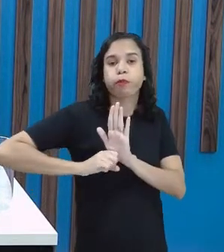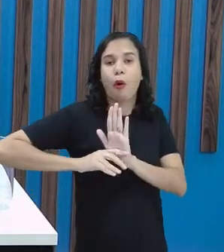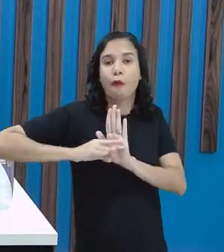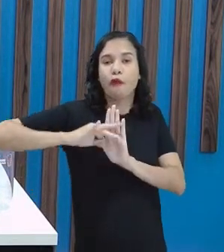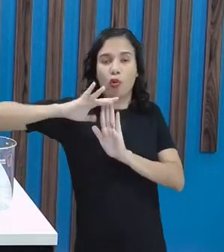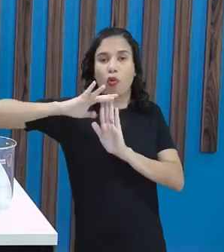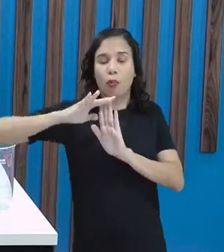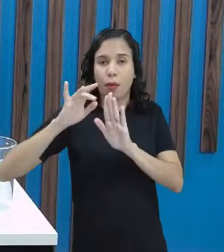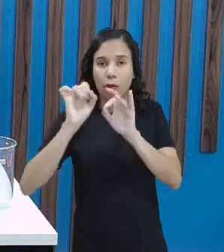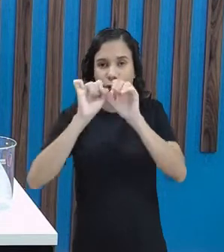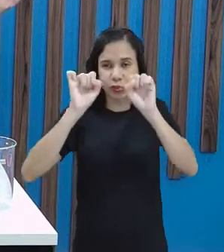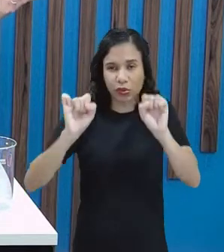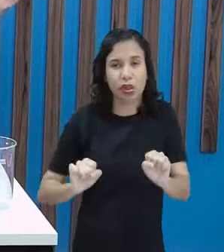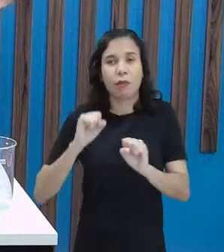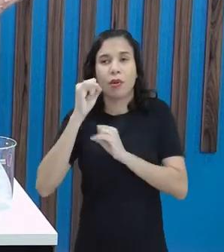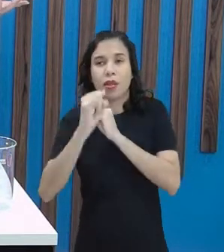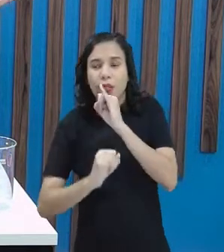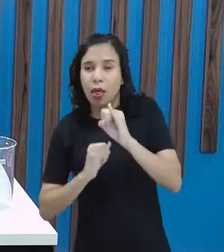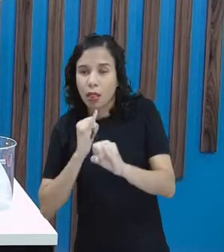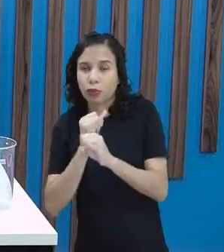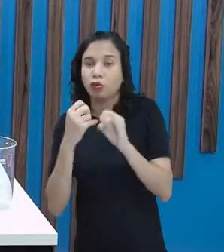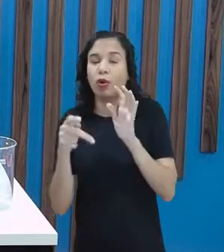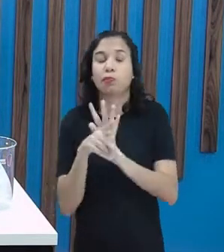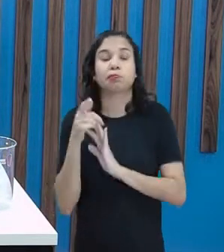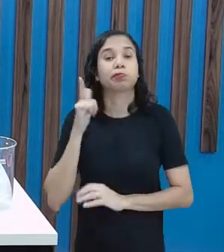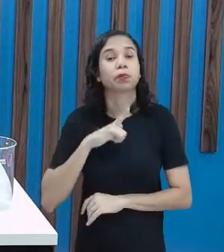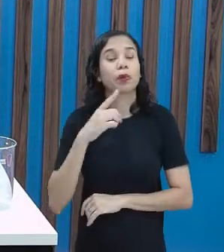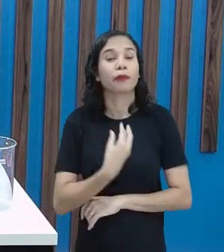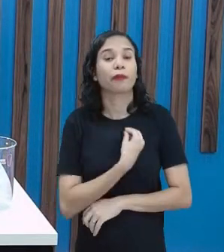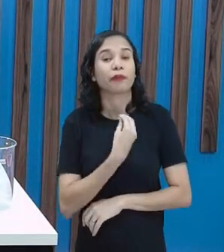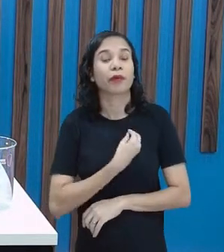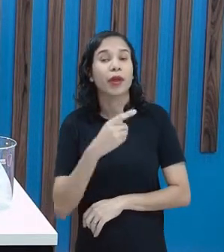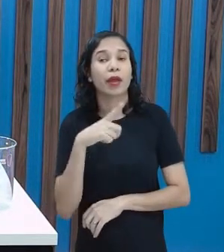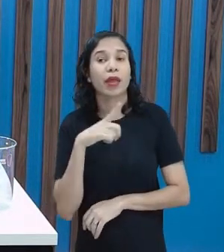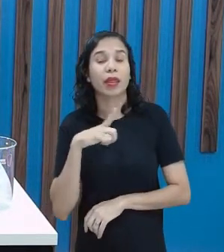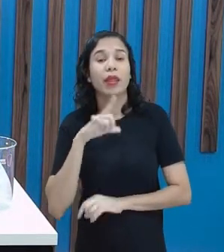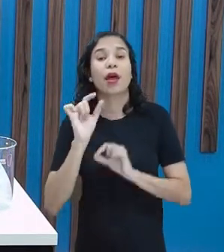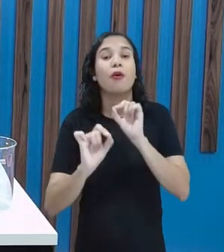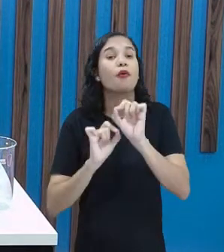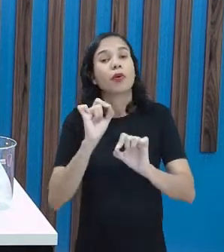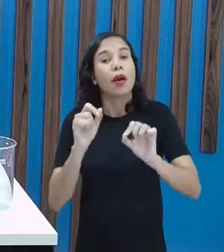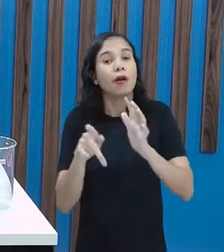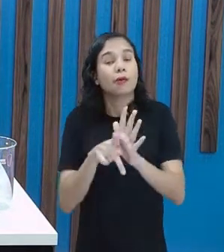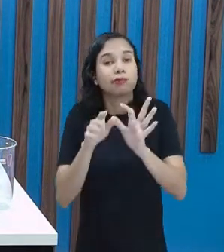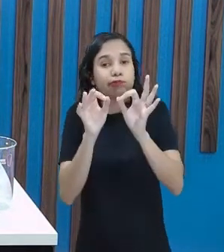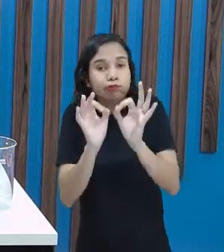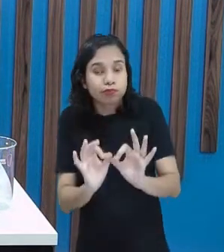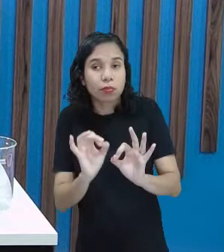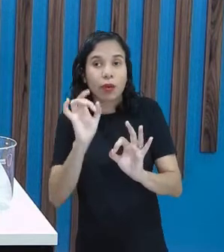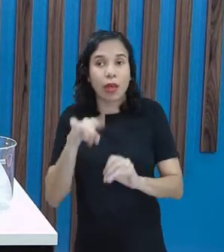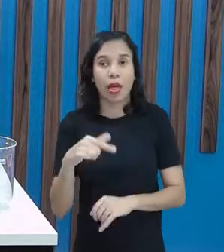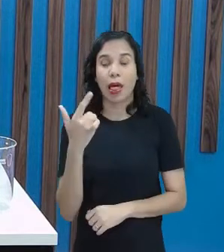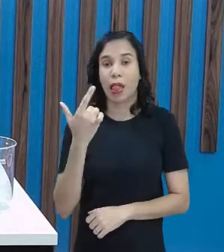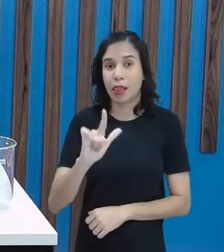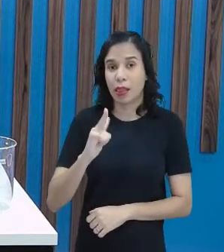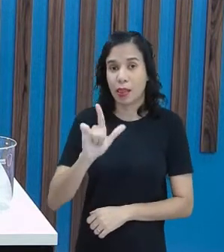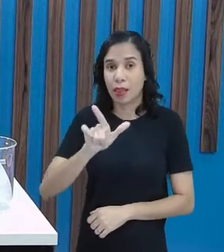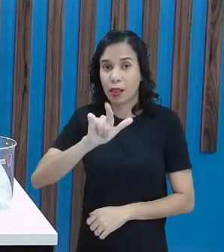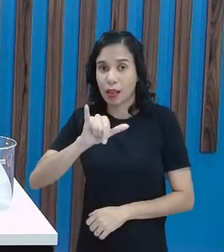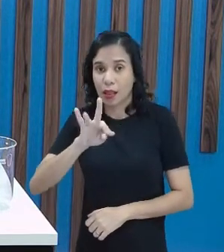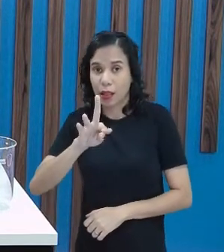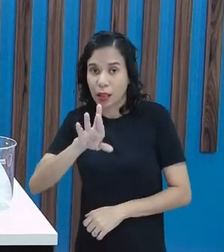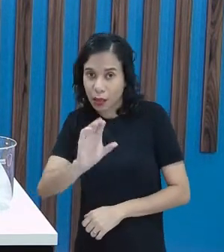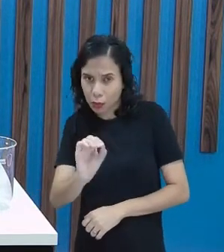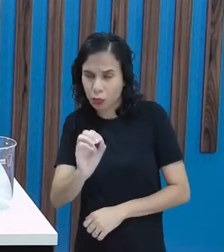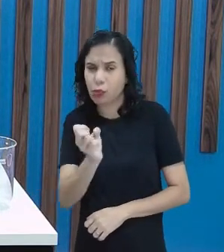lá no sistema internacional da unidade de medida, a gente tem como medida padrão o litro. E quanto